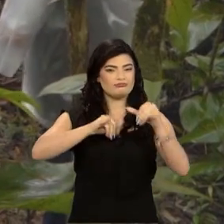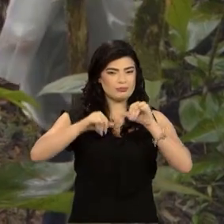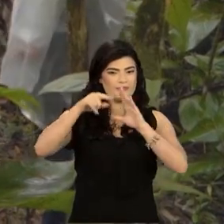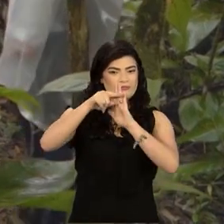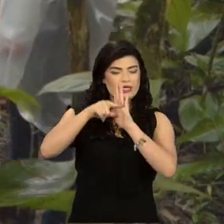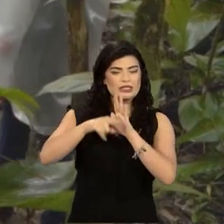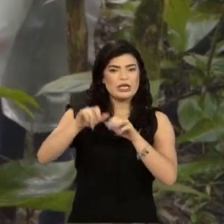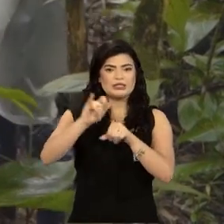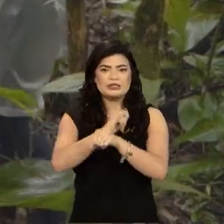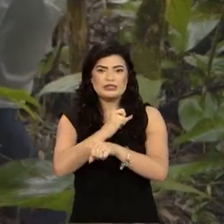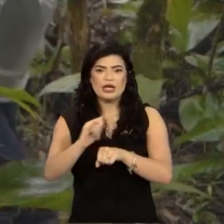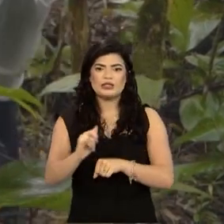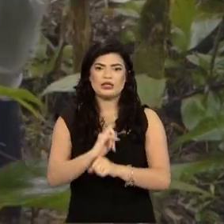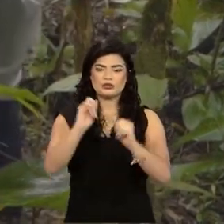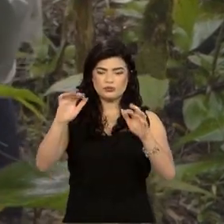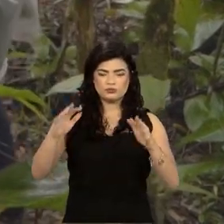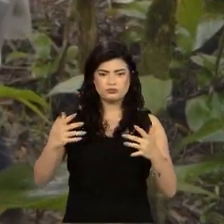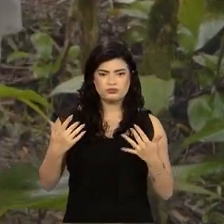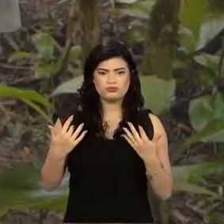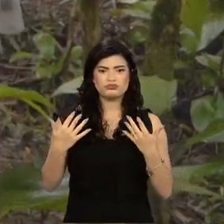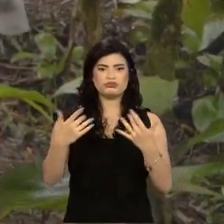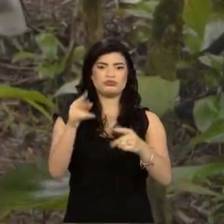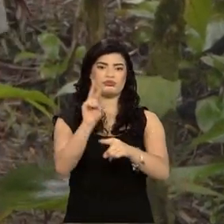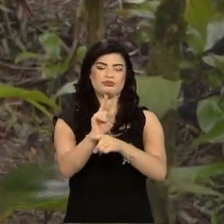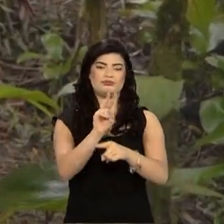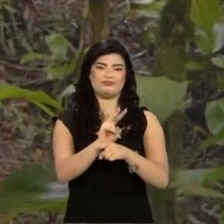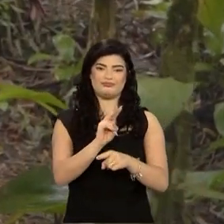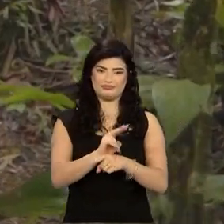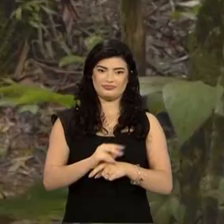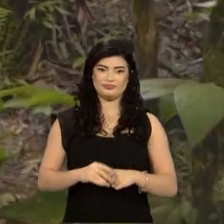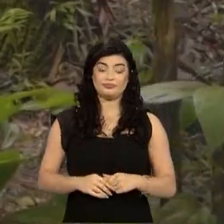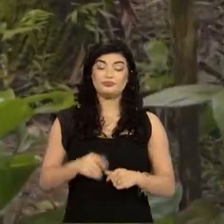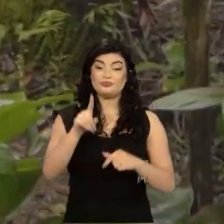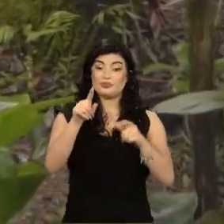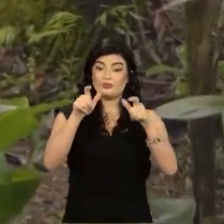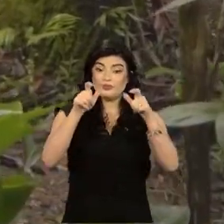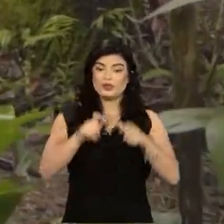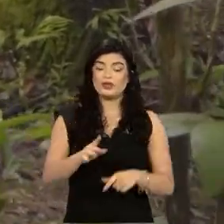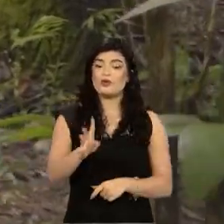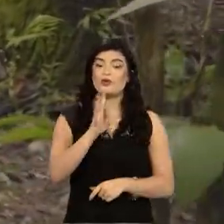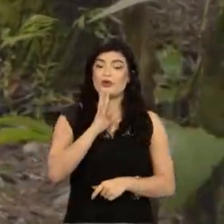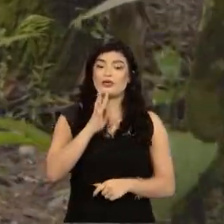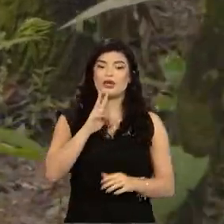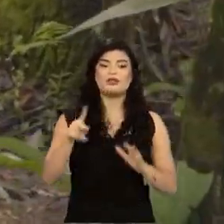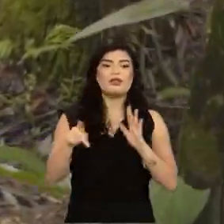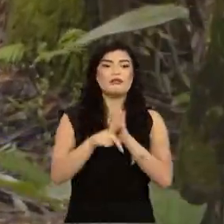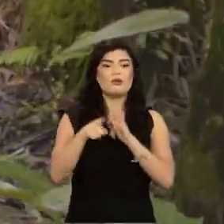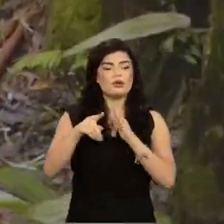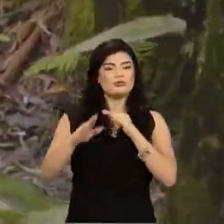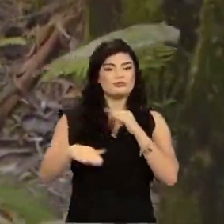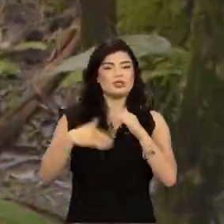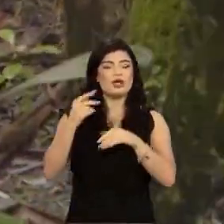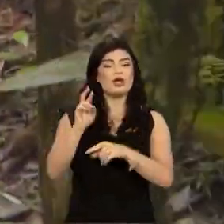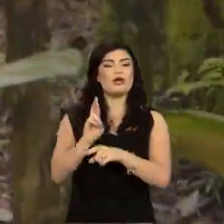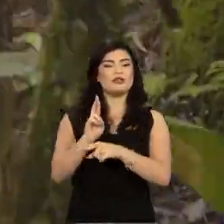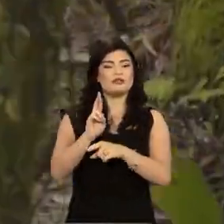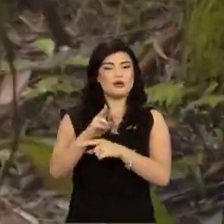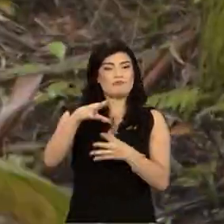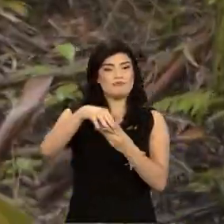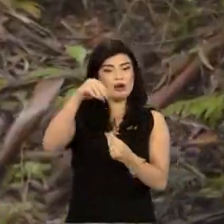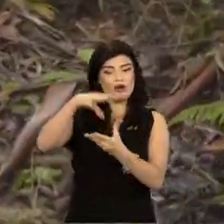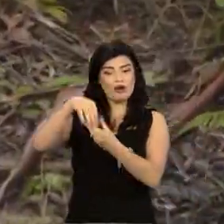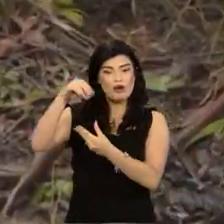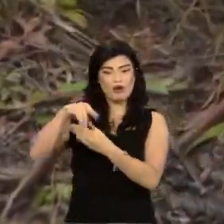para estratégia de restauração e conservação. O local é reconhecido como o posto avançado da Reserva da Biosfera da Mata